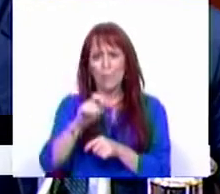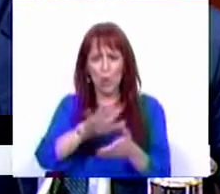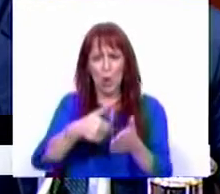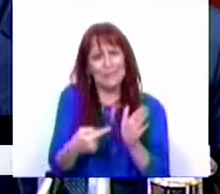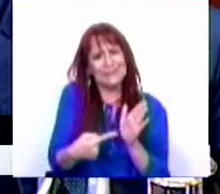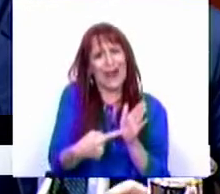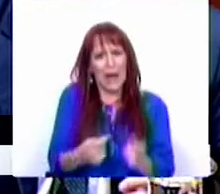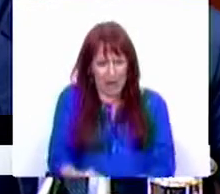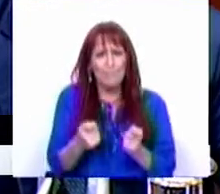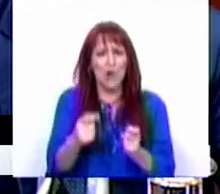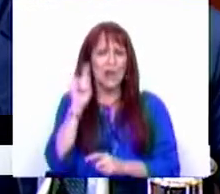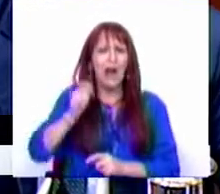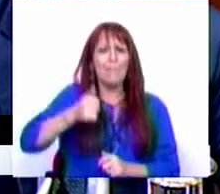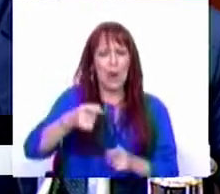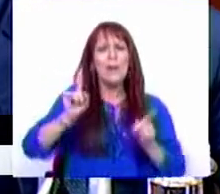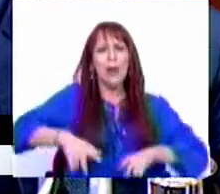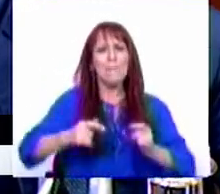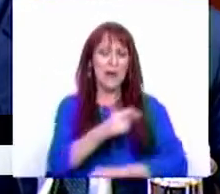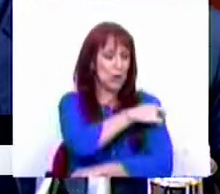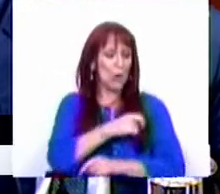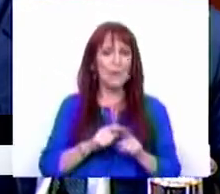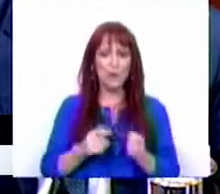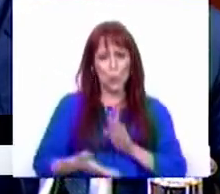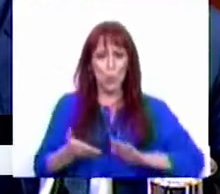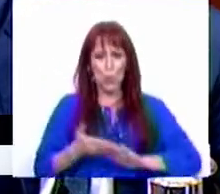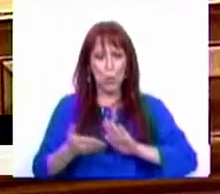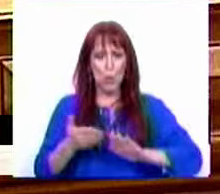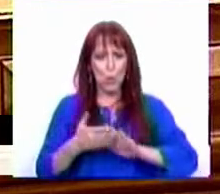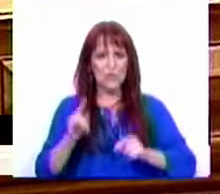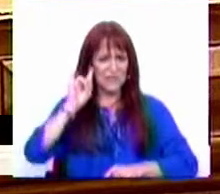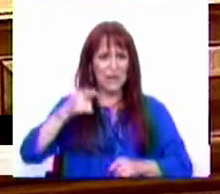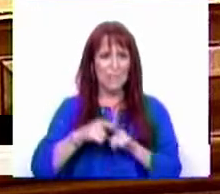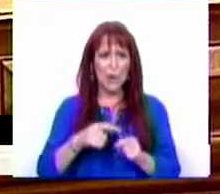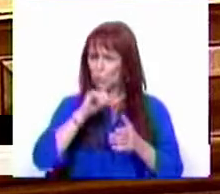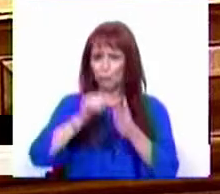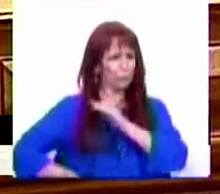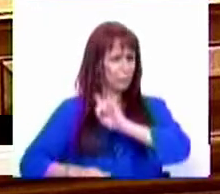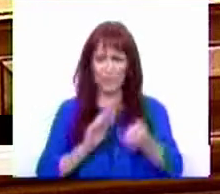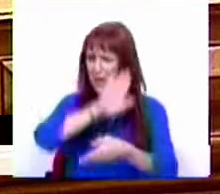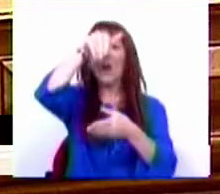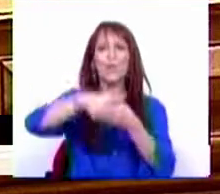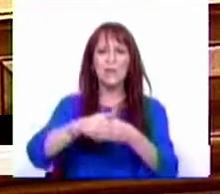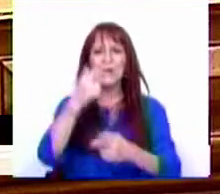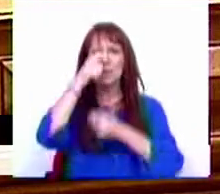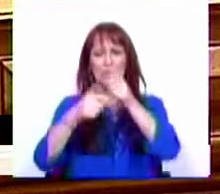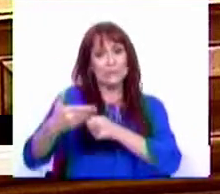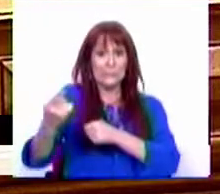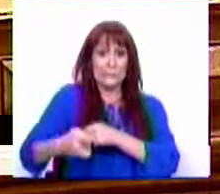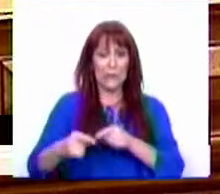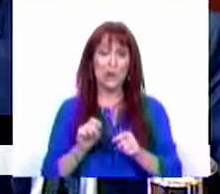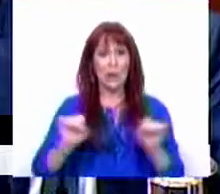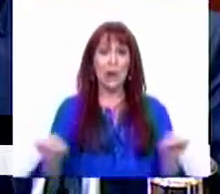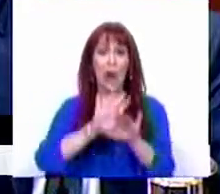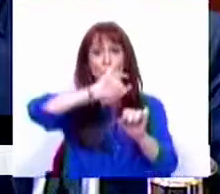e como foi importante também, em nome da urgência, saber não abdicar da inclusão e da cidadania. Obviamente que